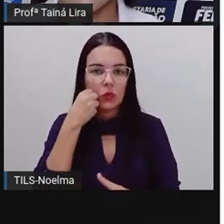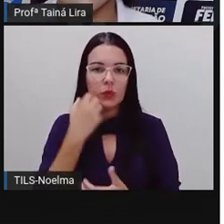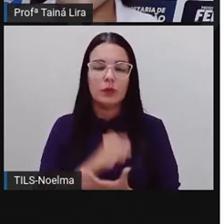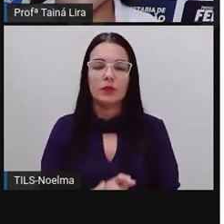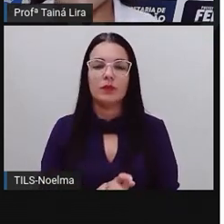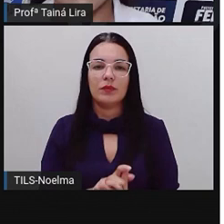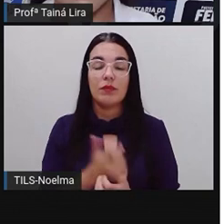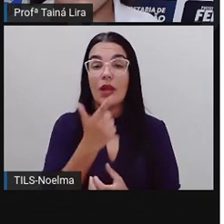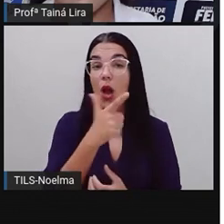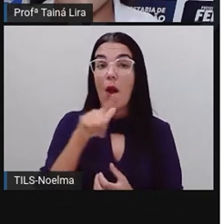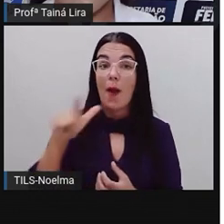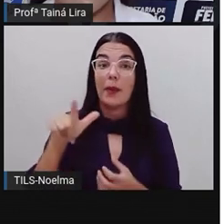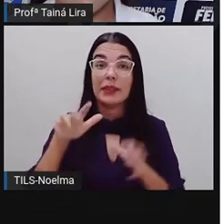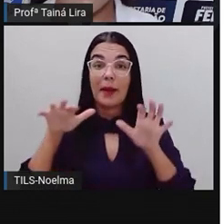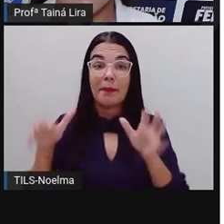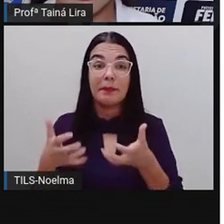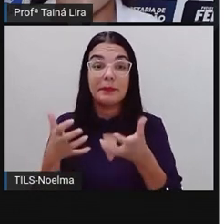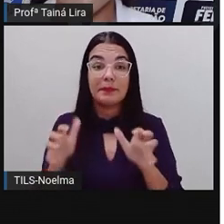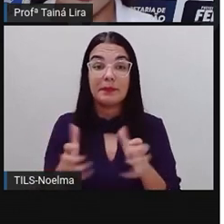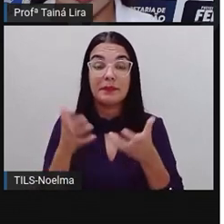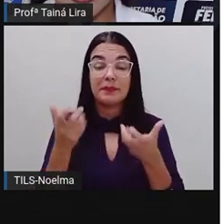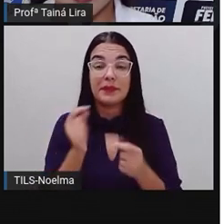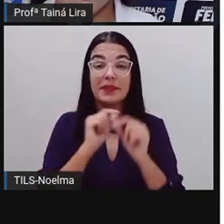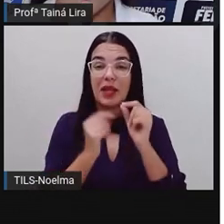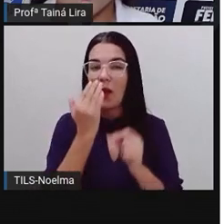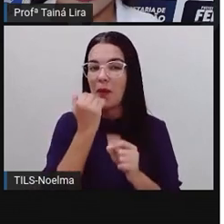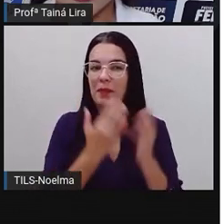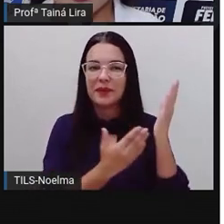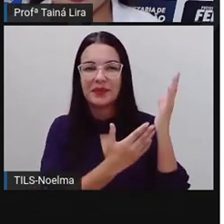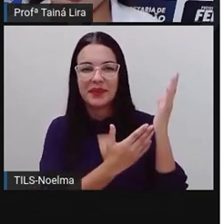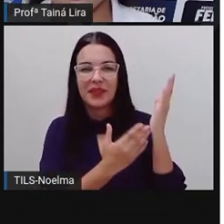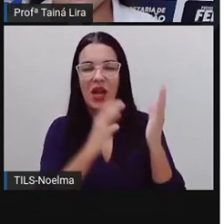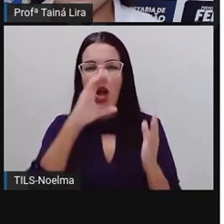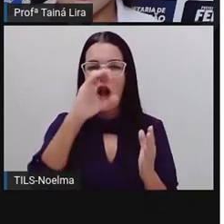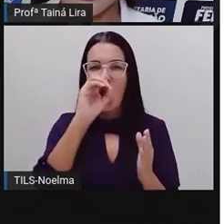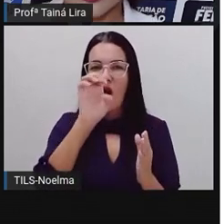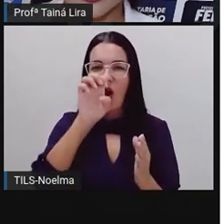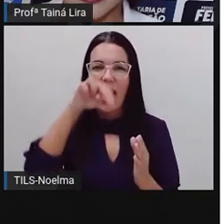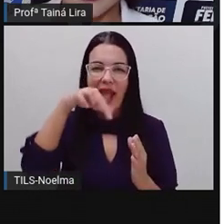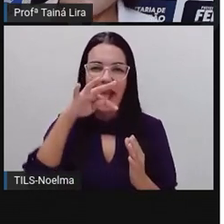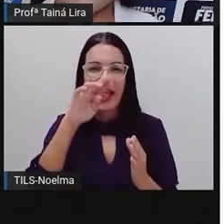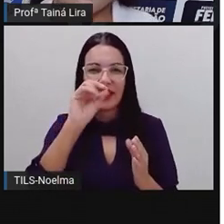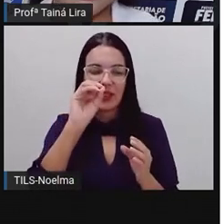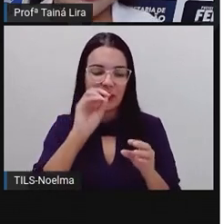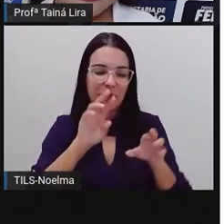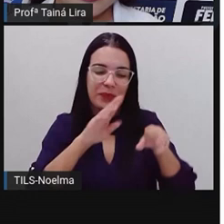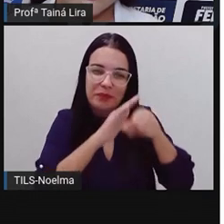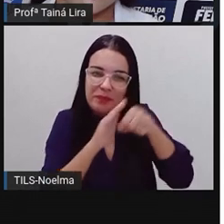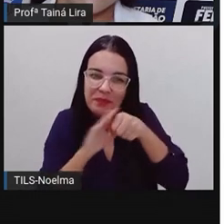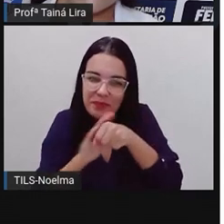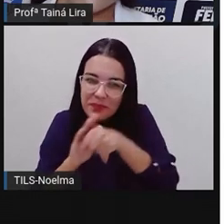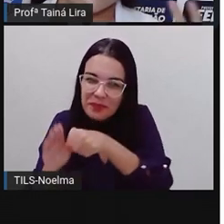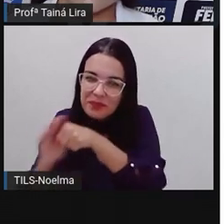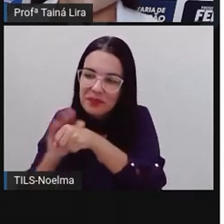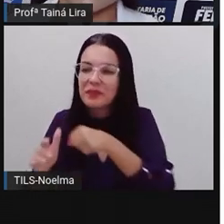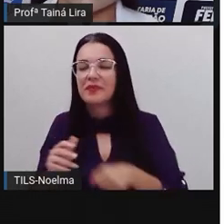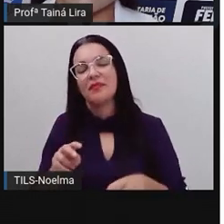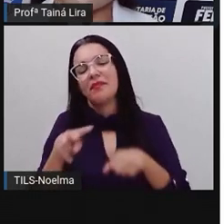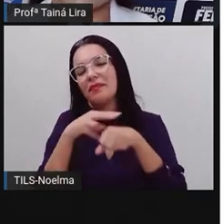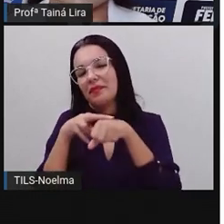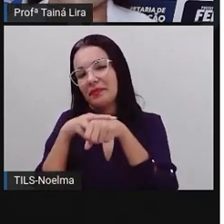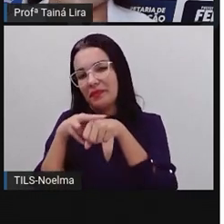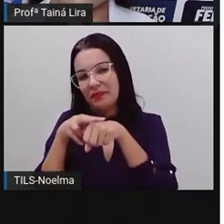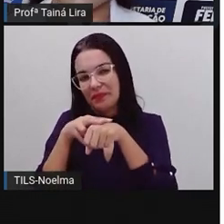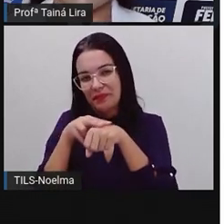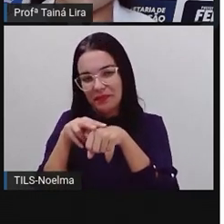Olha lá a outra planta que nós consumimos, ó, é o coentro, né? Que nós utilizamos